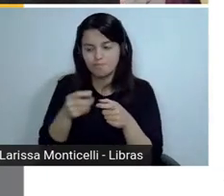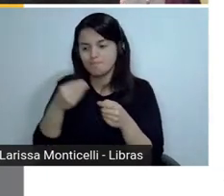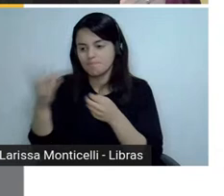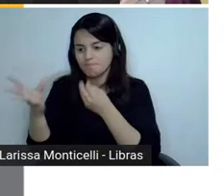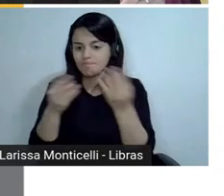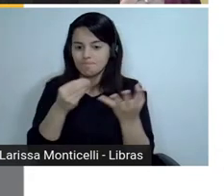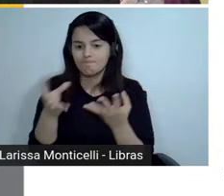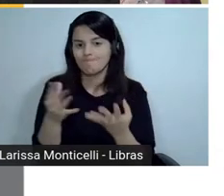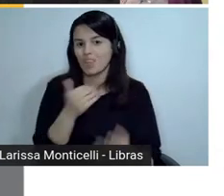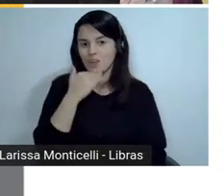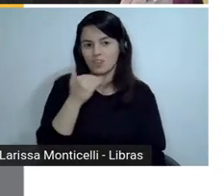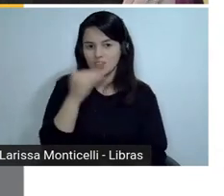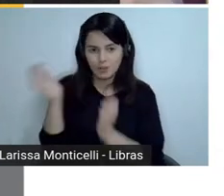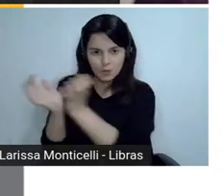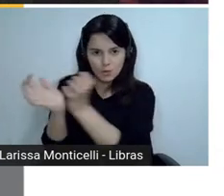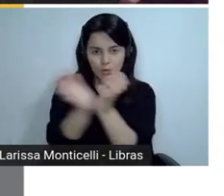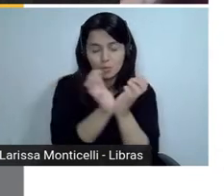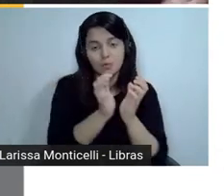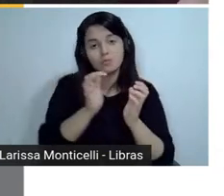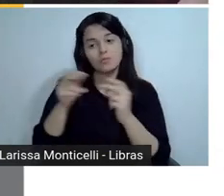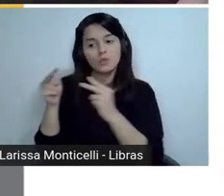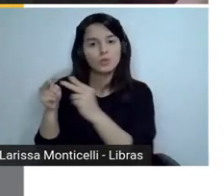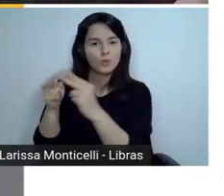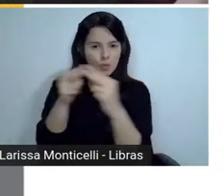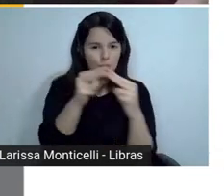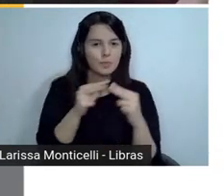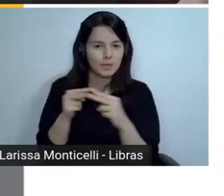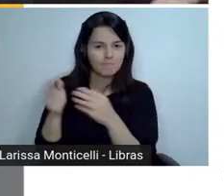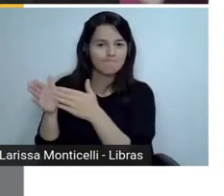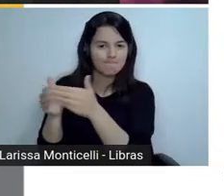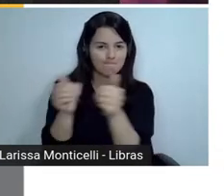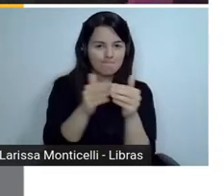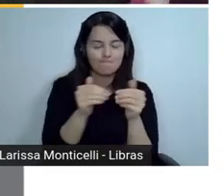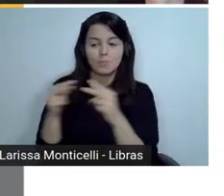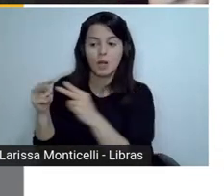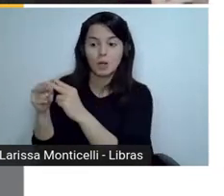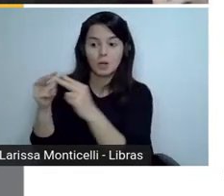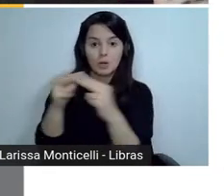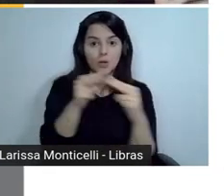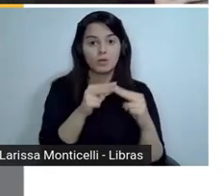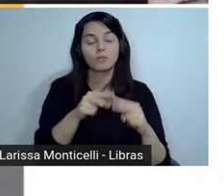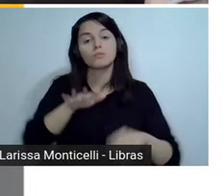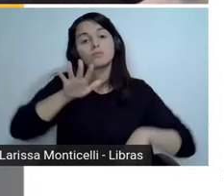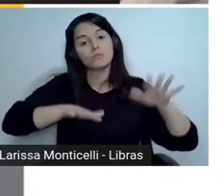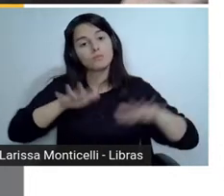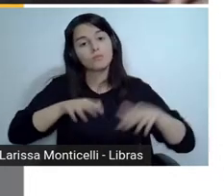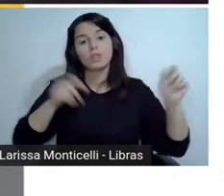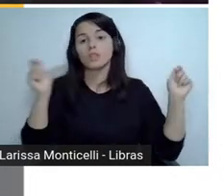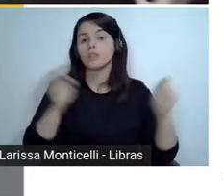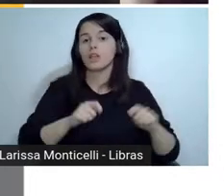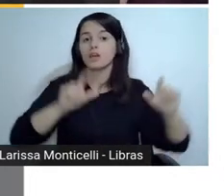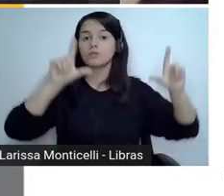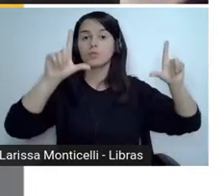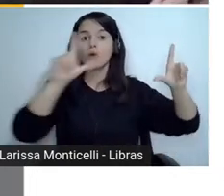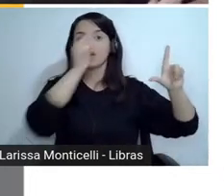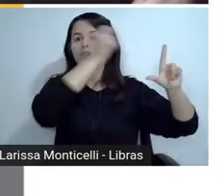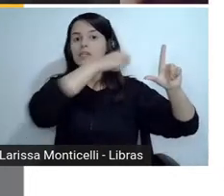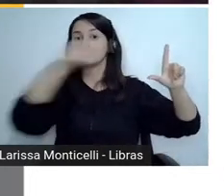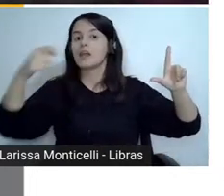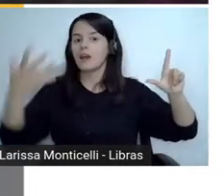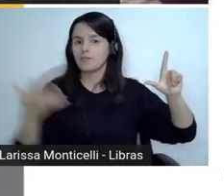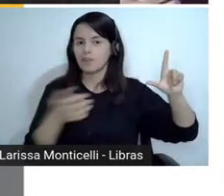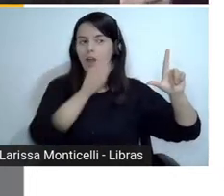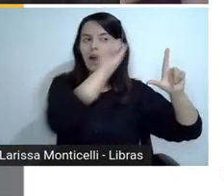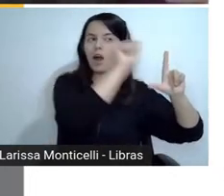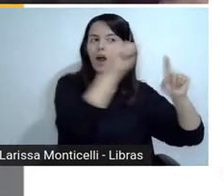para formar duplas pode simplesmente projetar no quadro ou escrever no quadro né então há há N formas